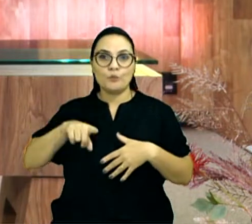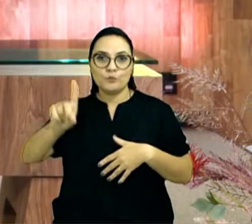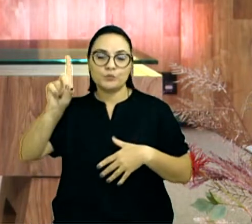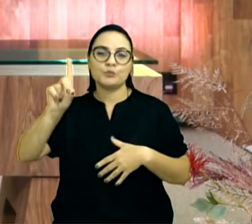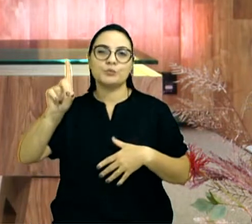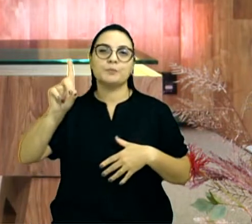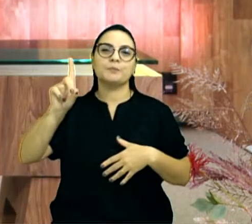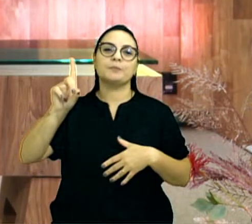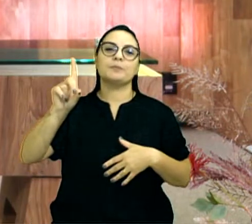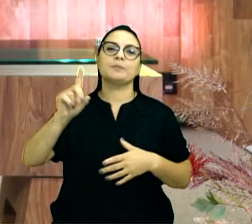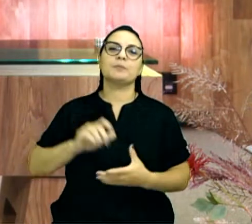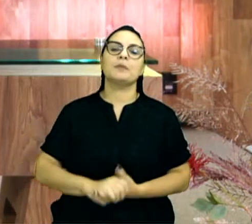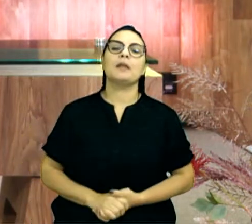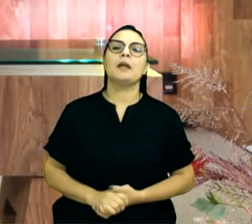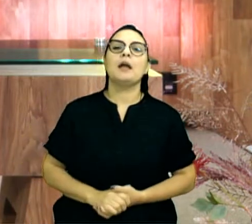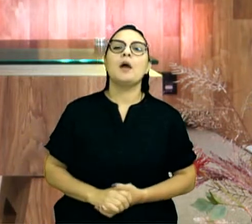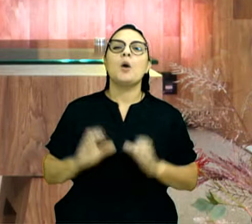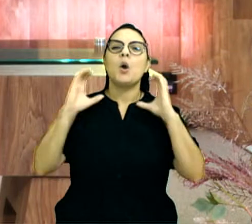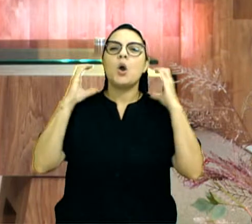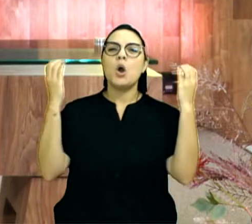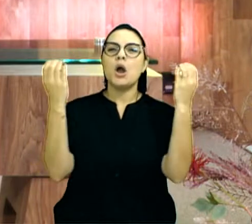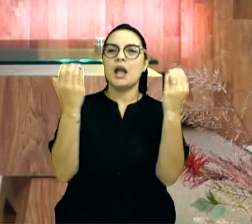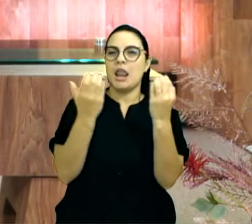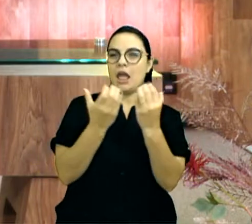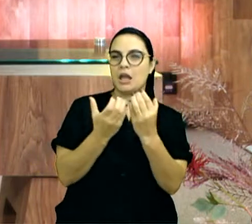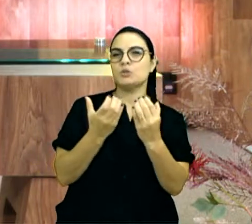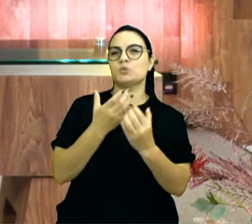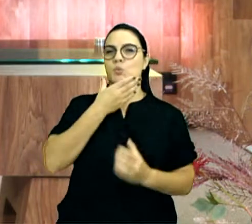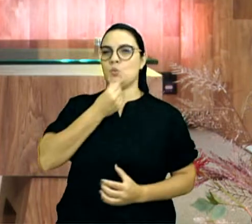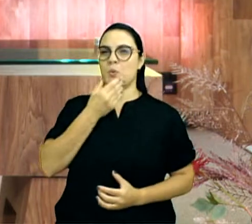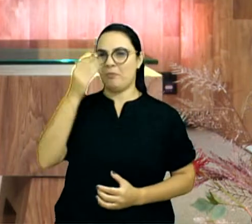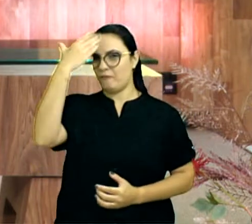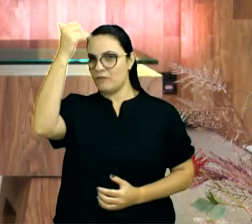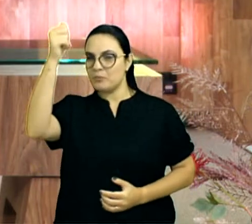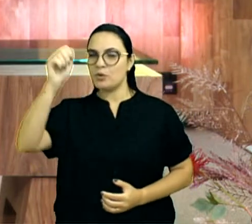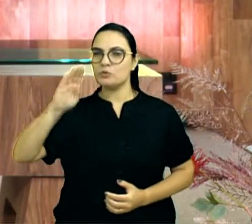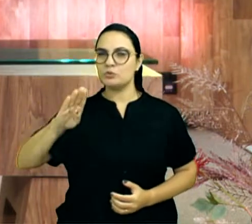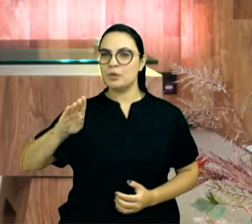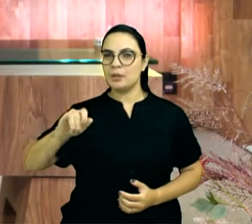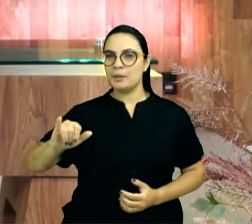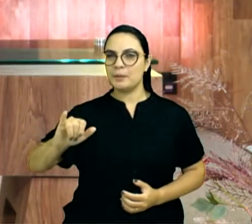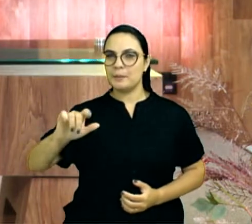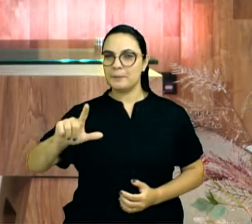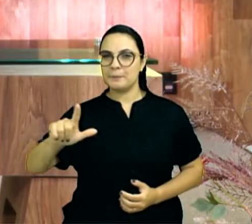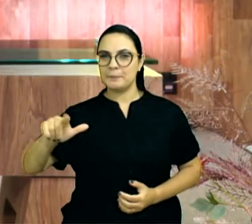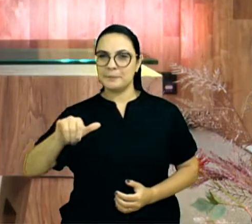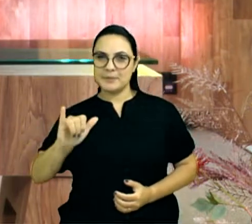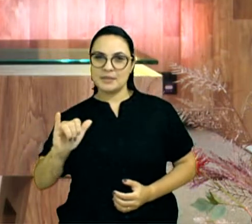lá naquele congresso do Billy Graham, tinha um dia que era o dia do pessoal pobre.